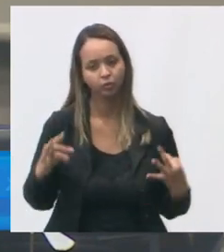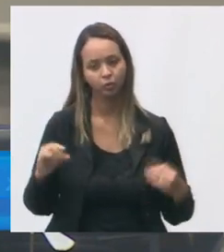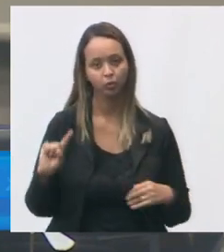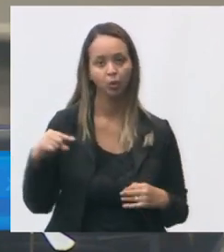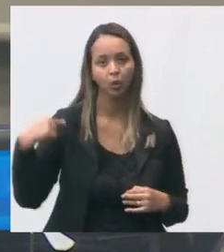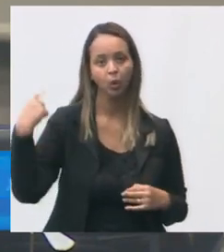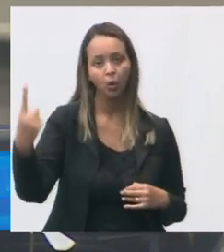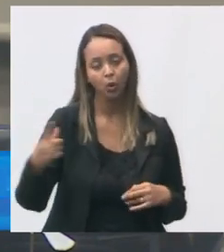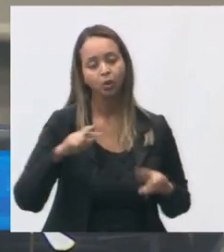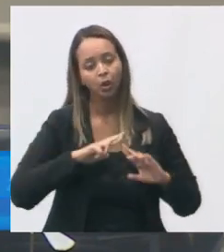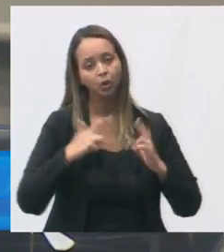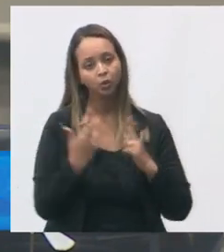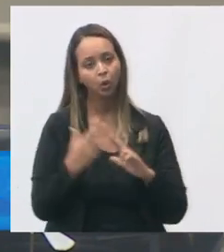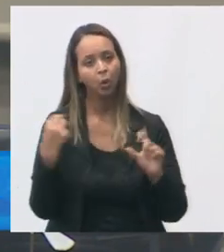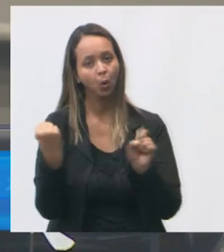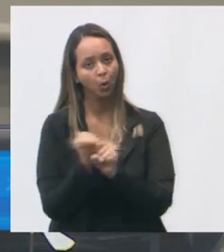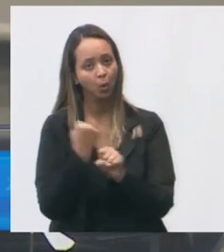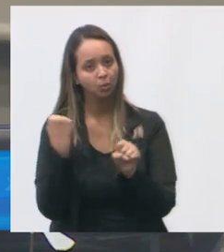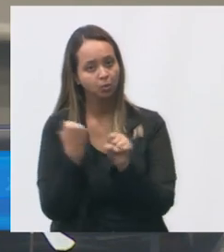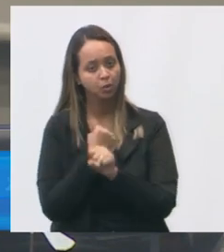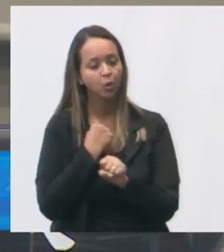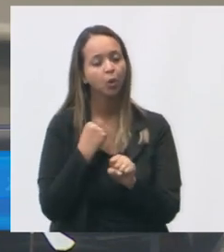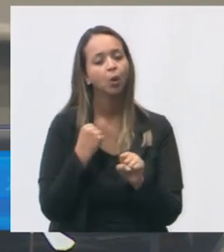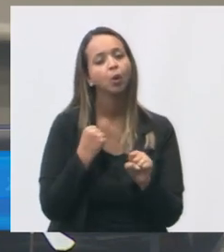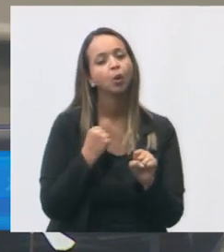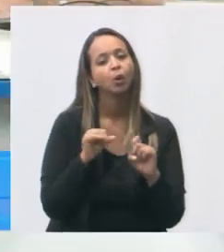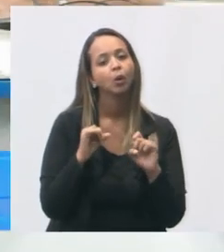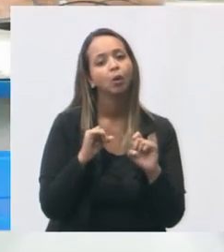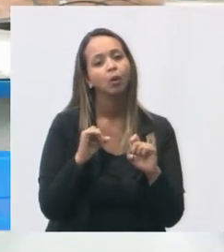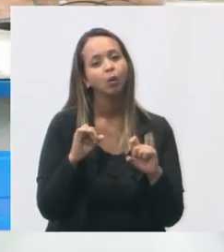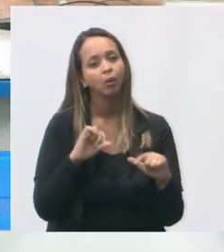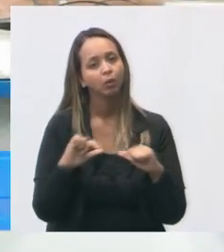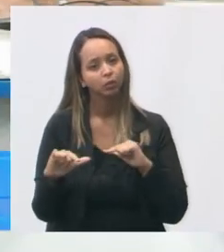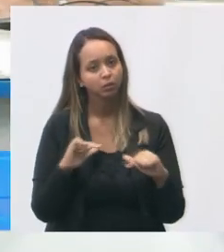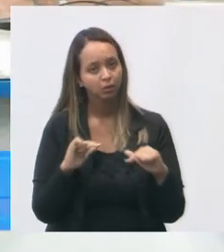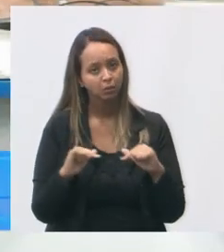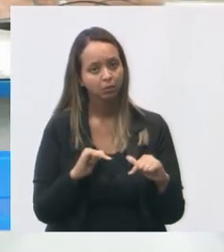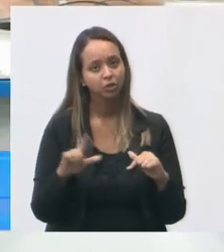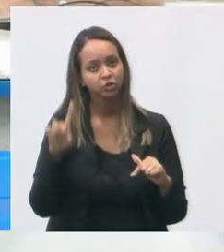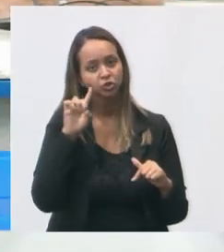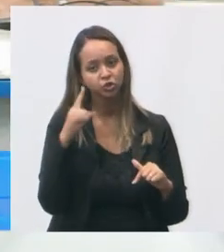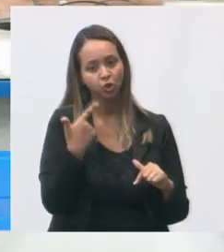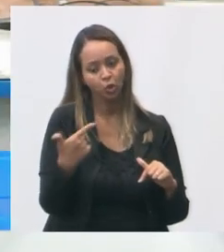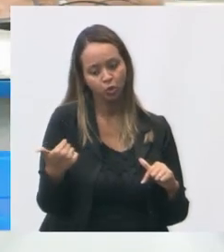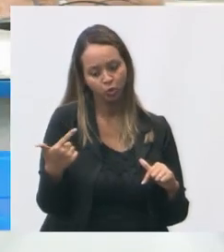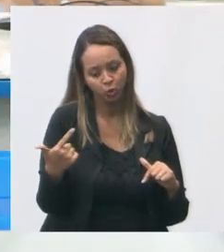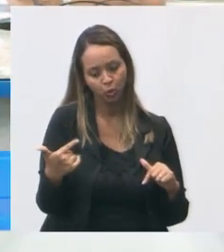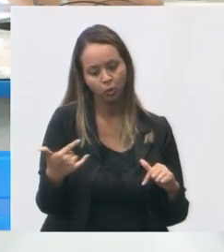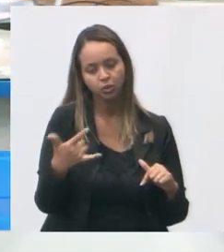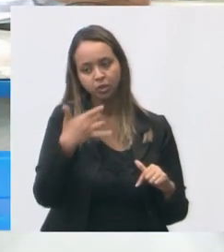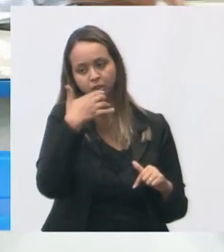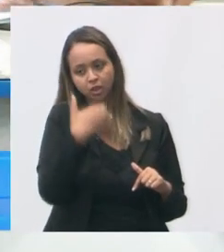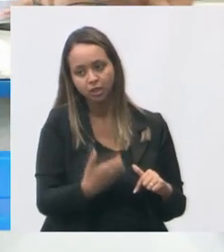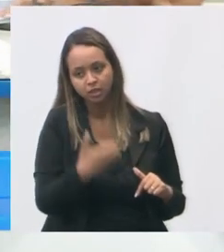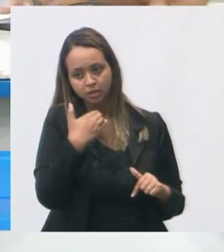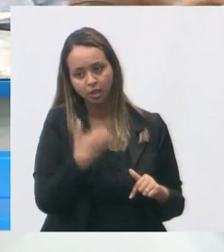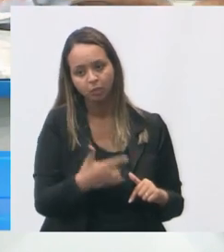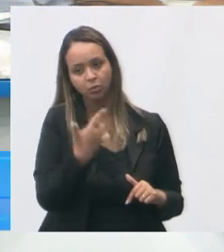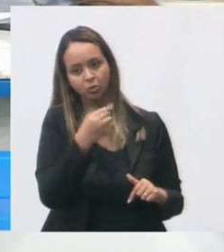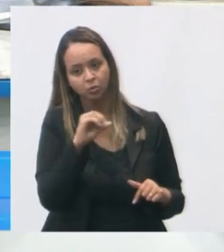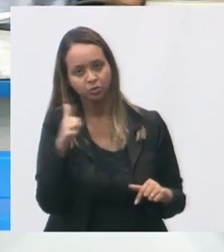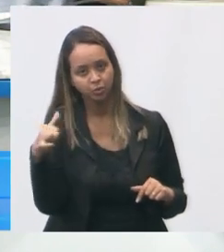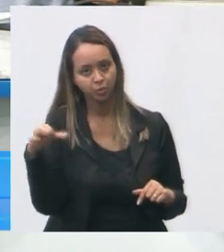próxima reunião da comissão de obras e serviço que será realizada dia 12 de dezembro de 2019